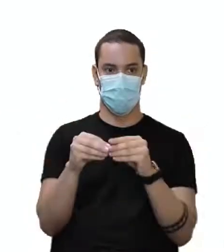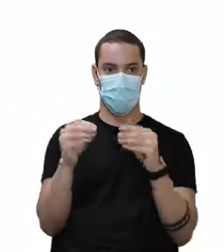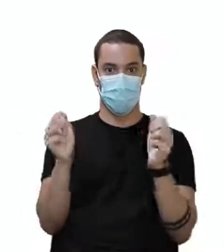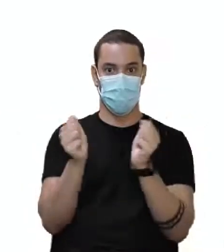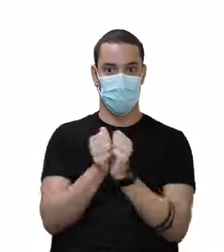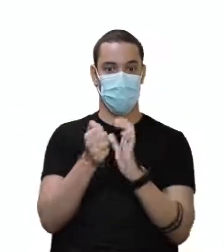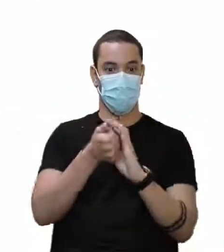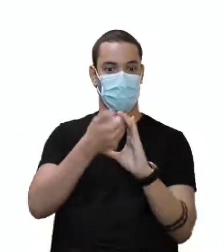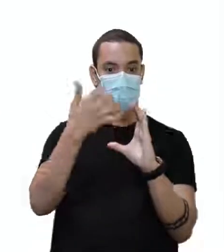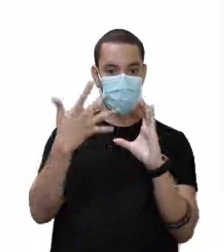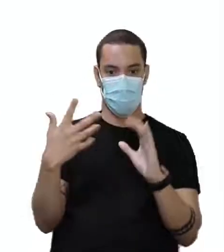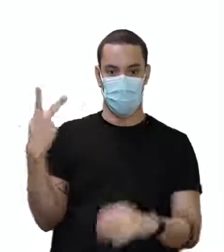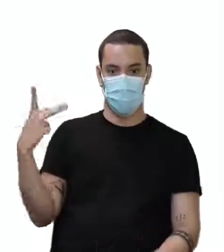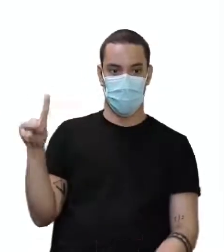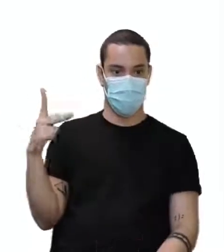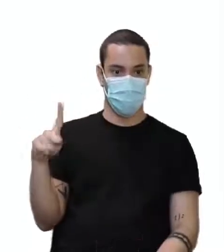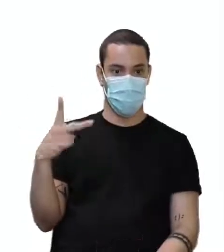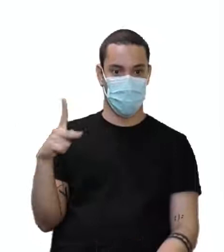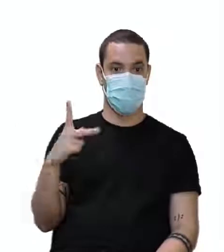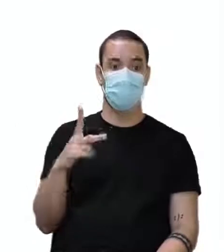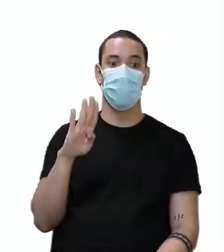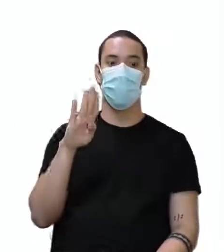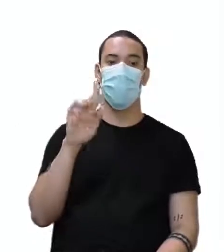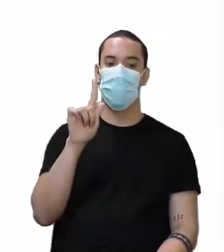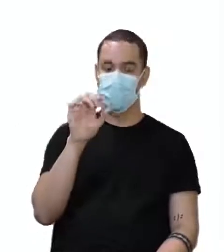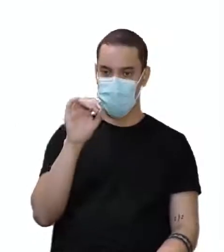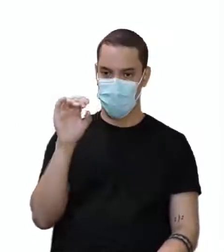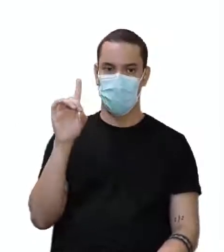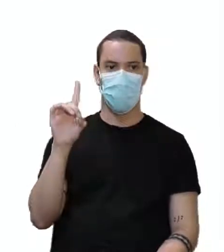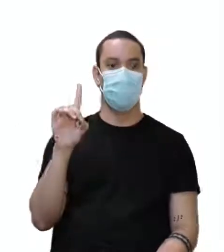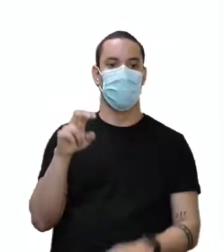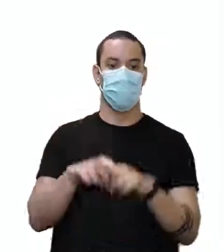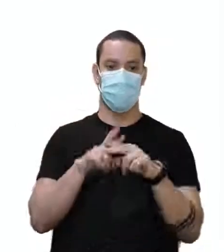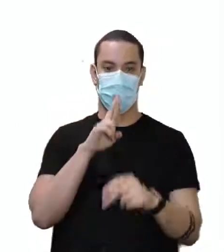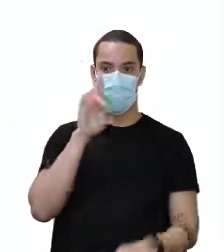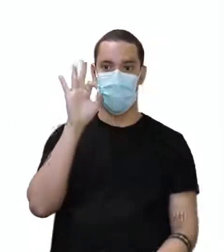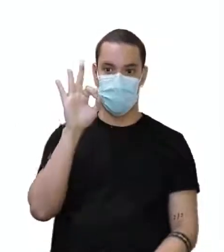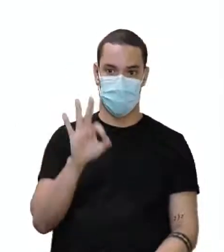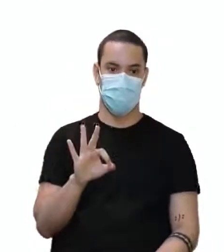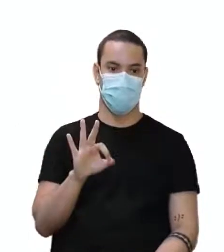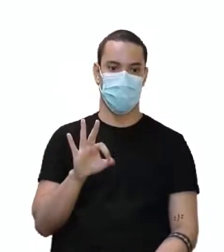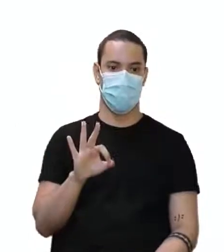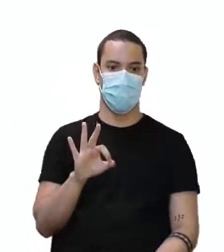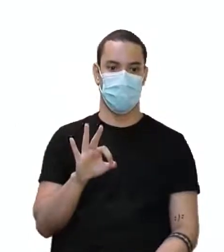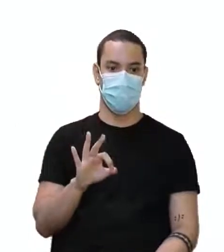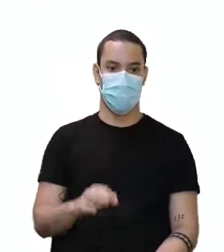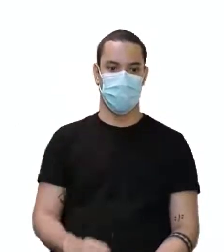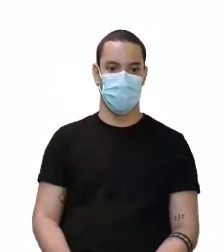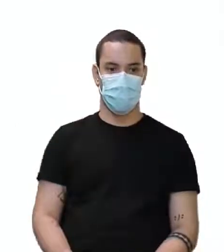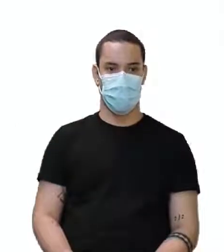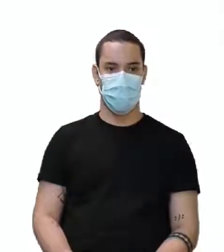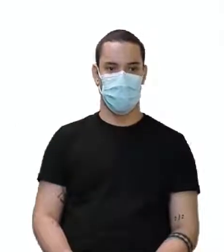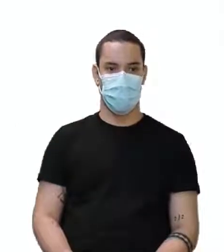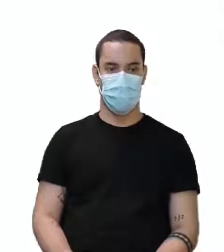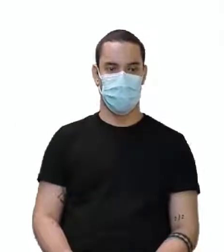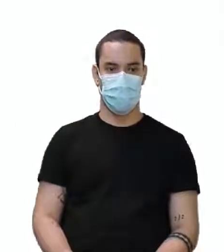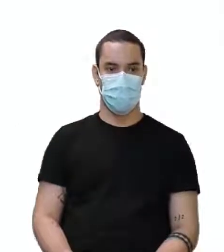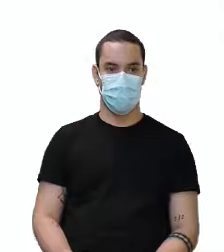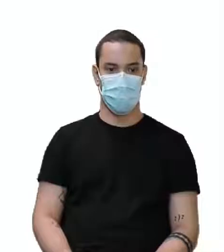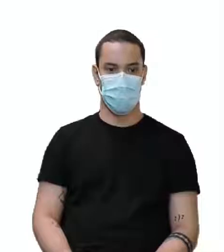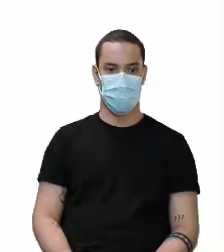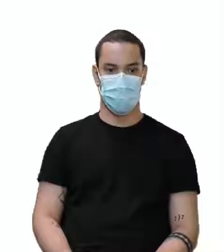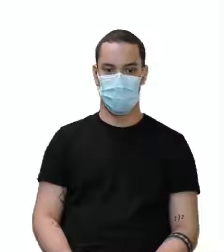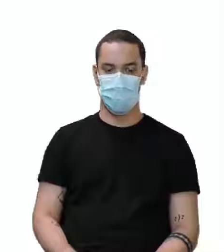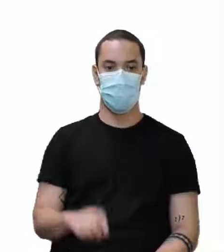caracterizar ele. Que é o quê? O good. Então, a resposta é a A. How good? Eu estou nesse how aqui da primeira gente. Que